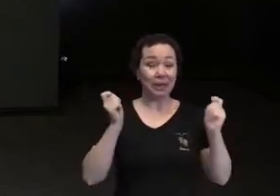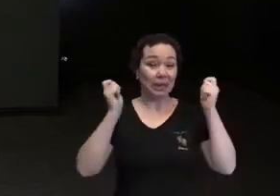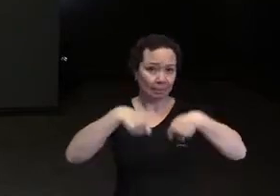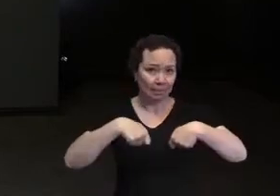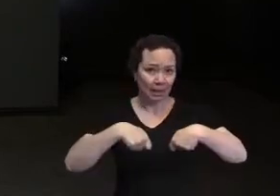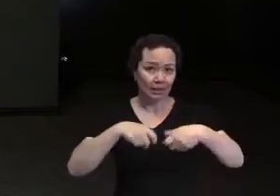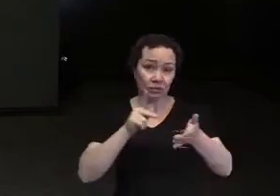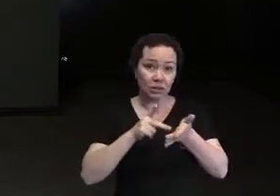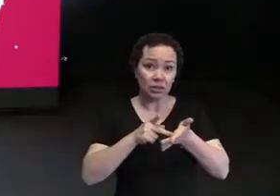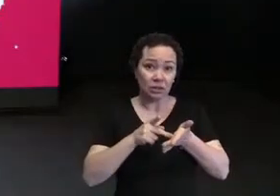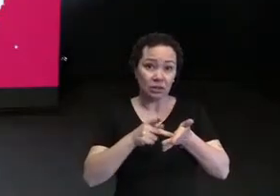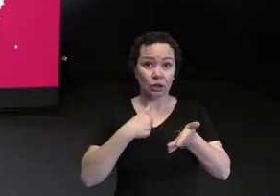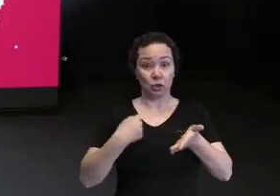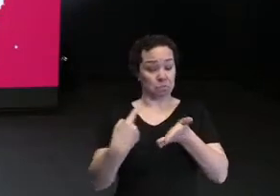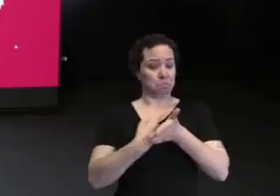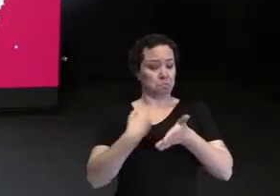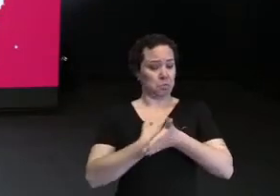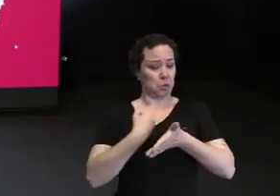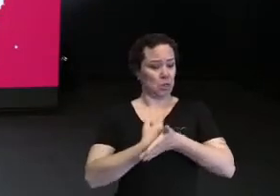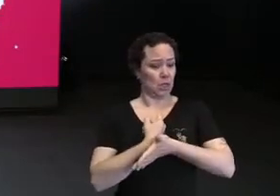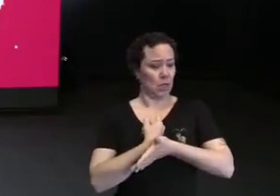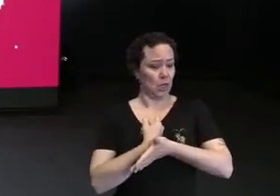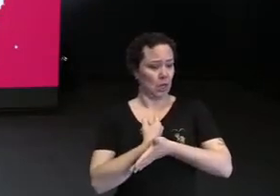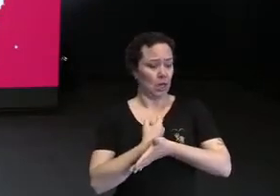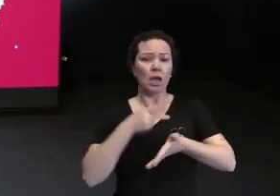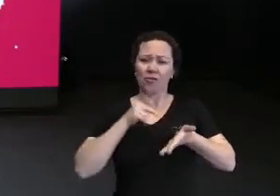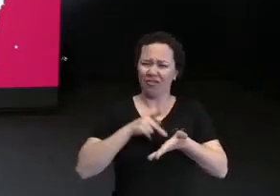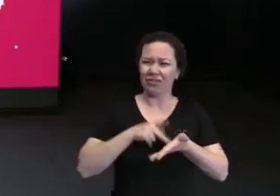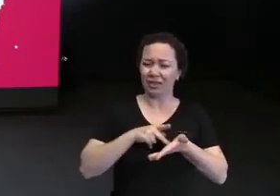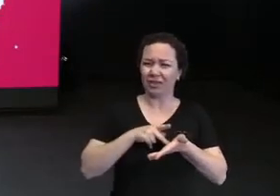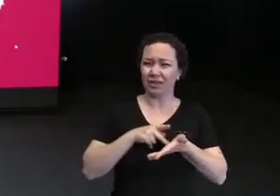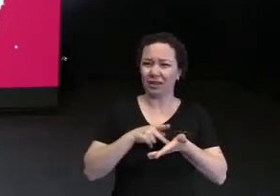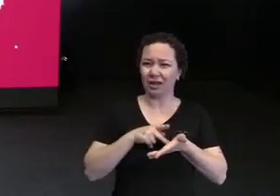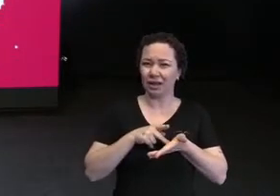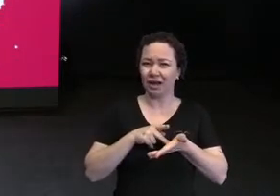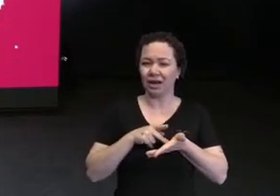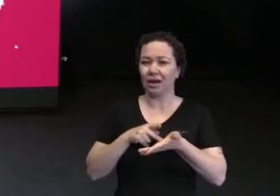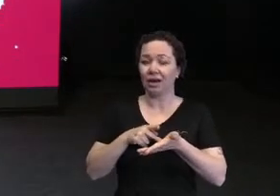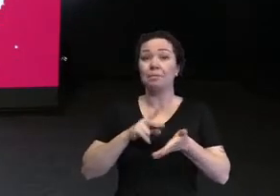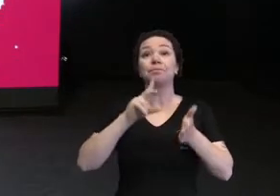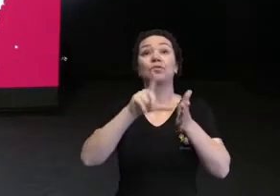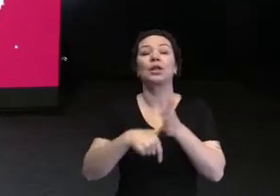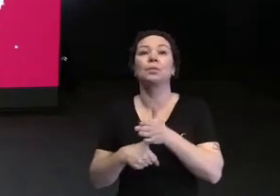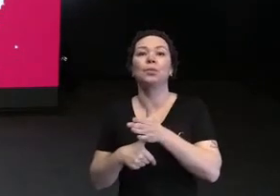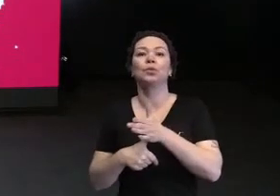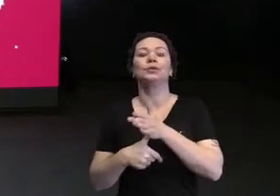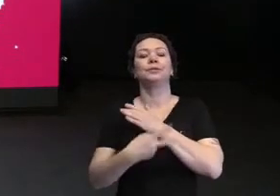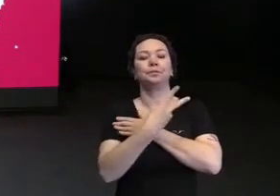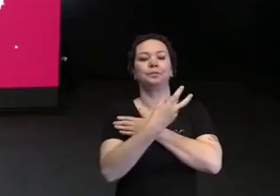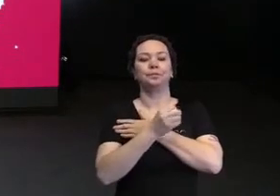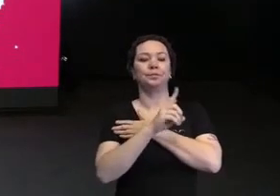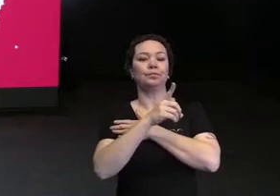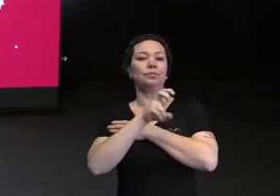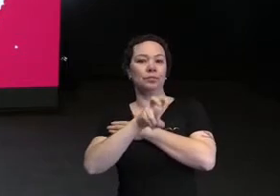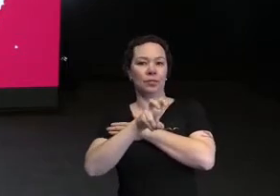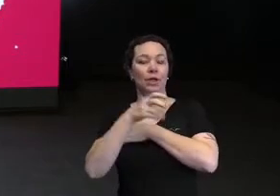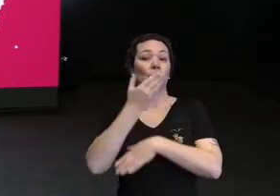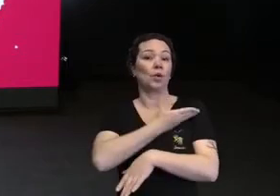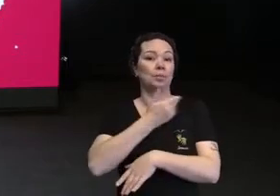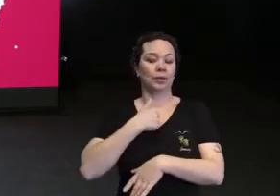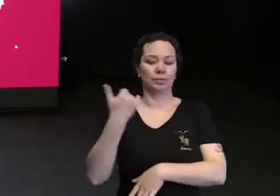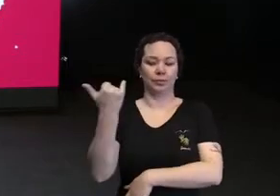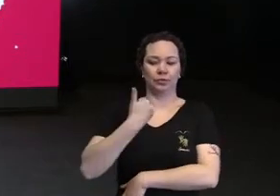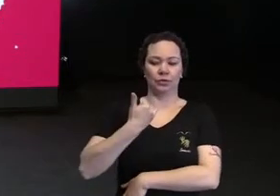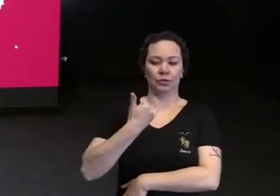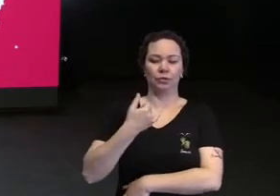Porque eu comecei a me questionar. Comecei a me questionar muito. E aí, gente, em 2015, um amigo falou para mim,